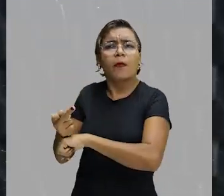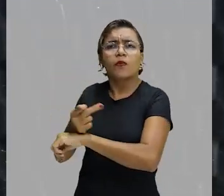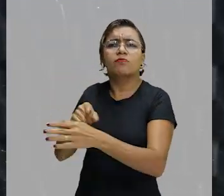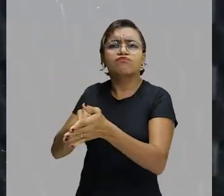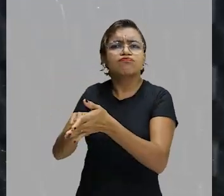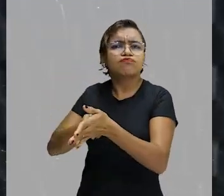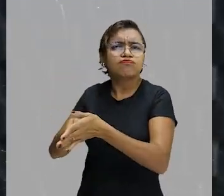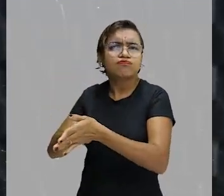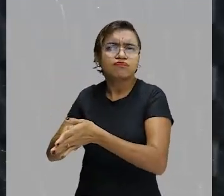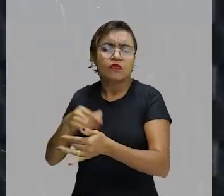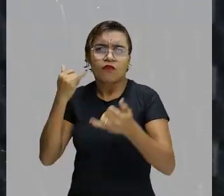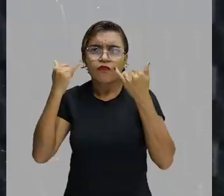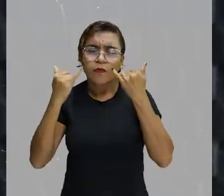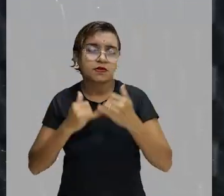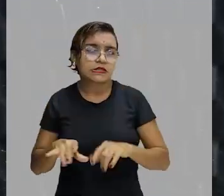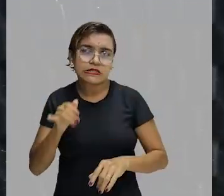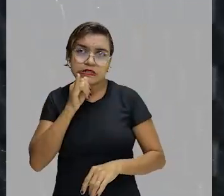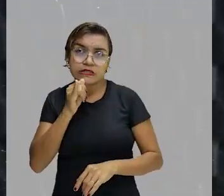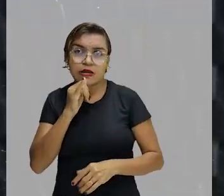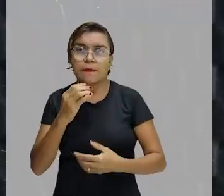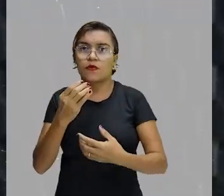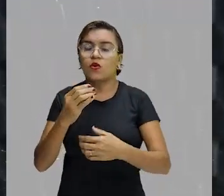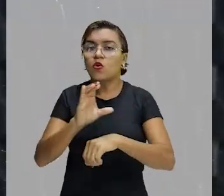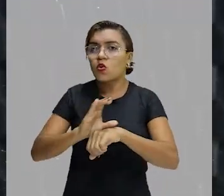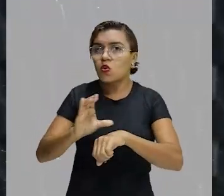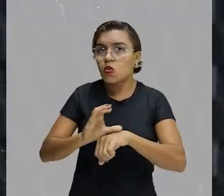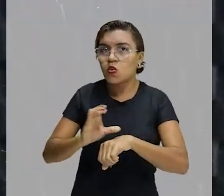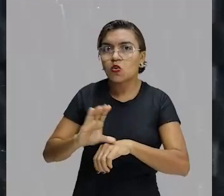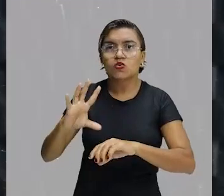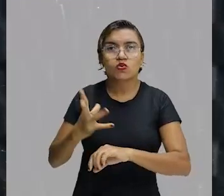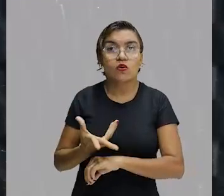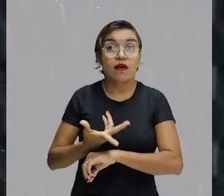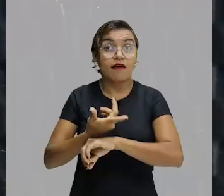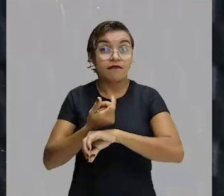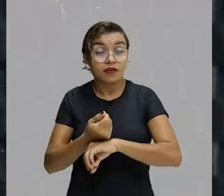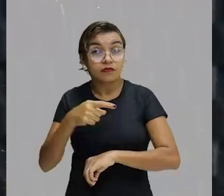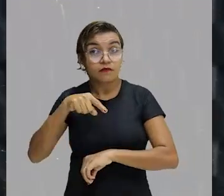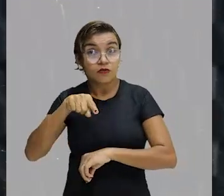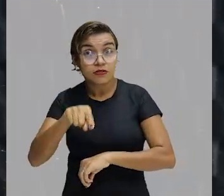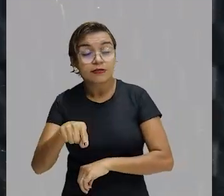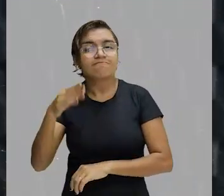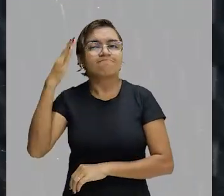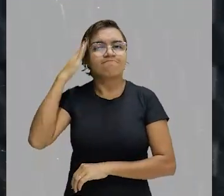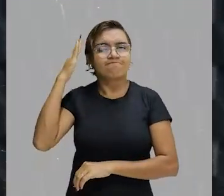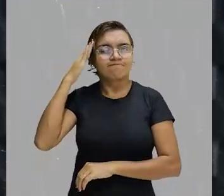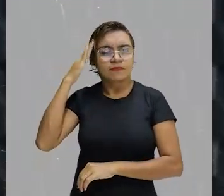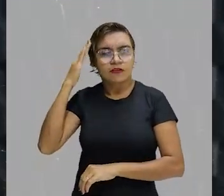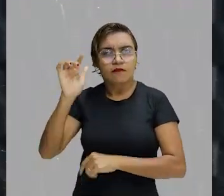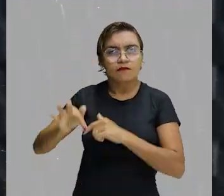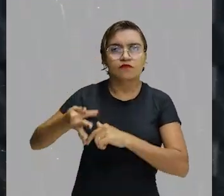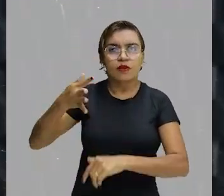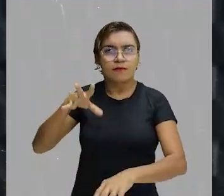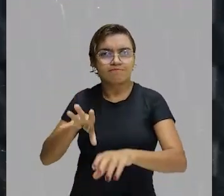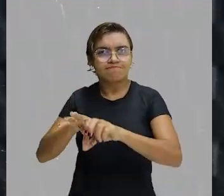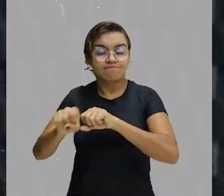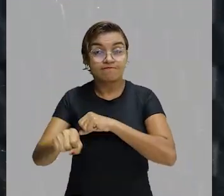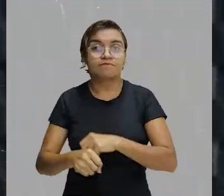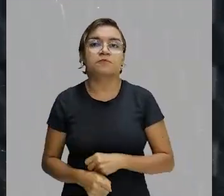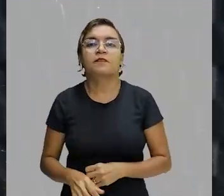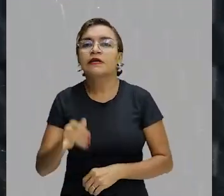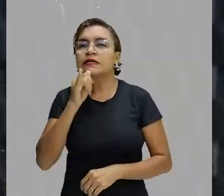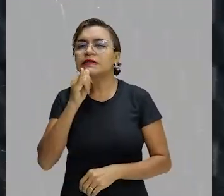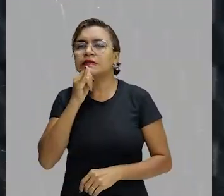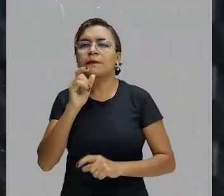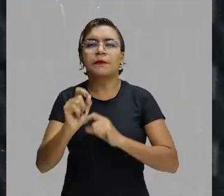muitas informações sobre cursos, sobre eventos, que, com certeza, vão agregar muito na formação de vocês. Aqui, por exemplo,